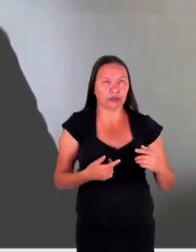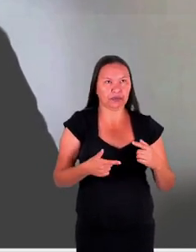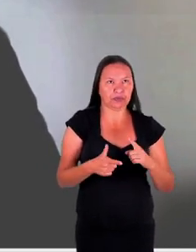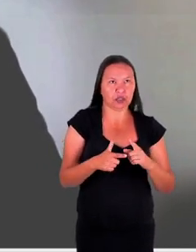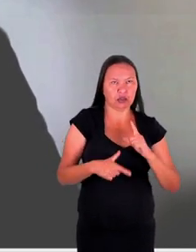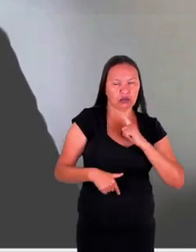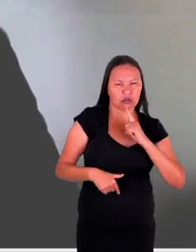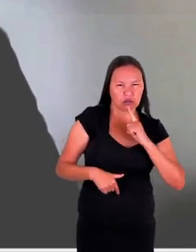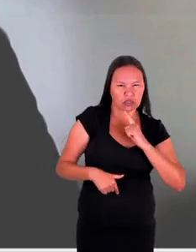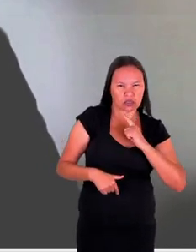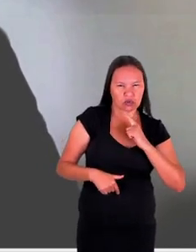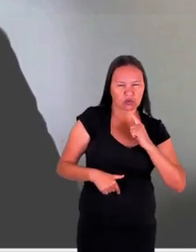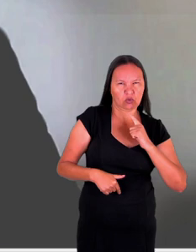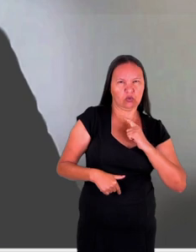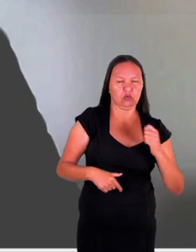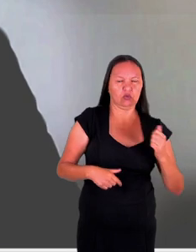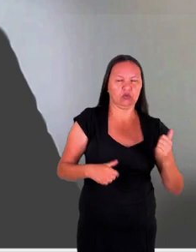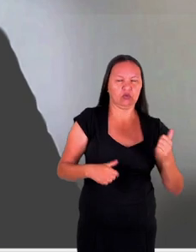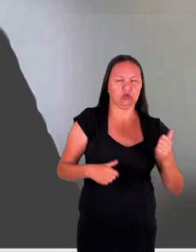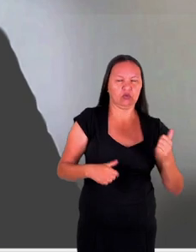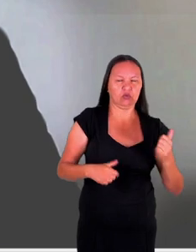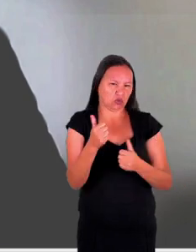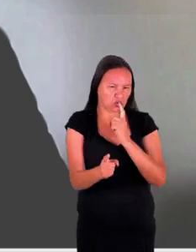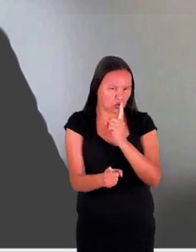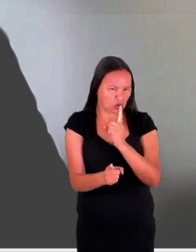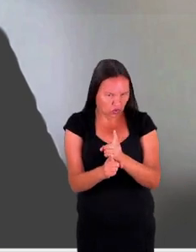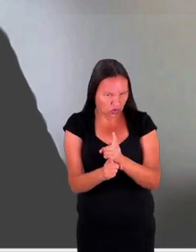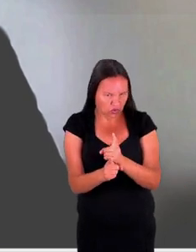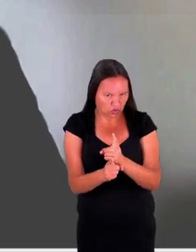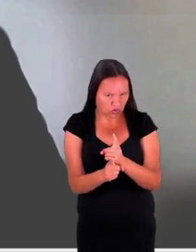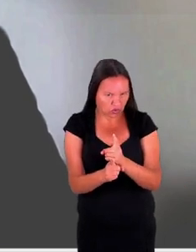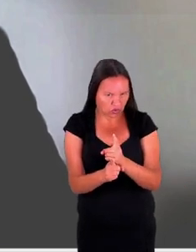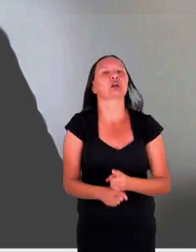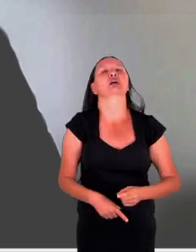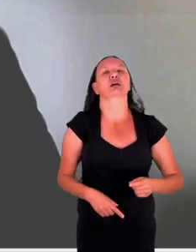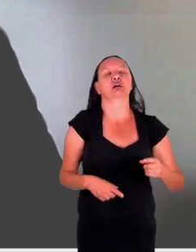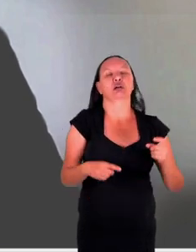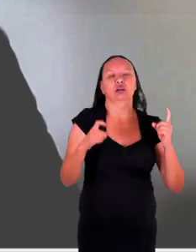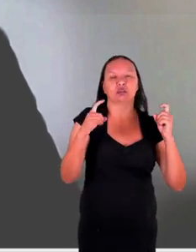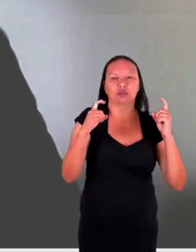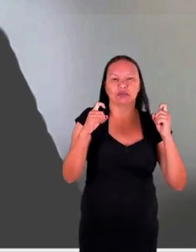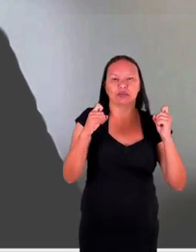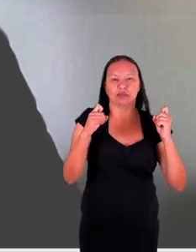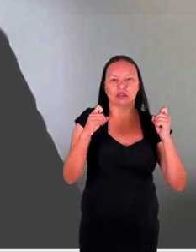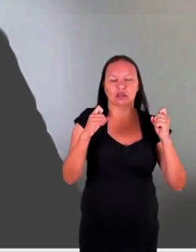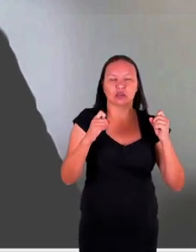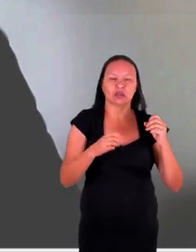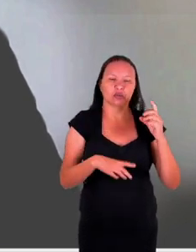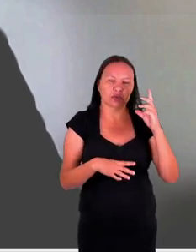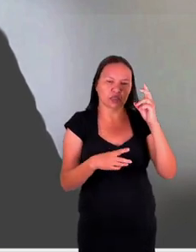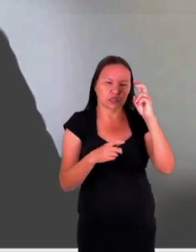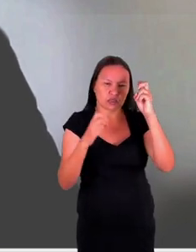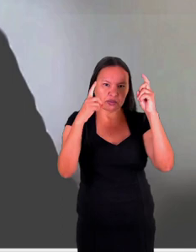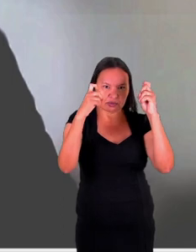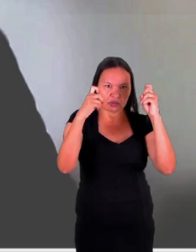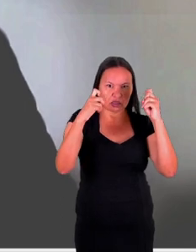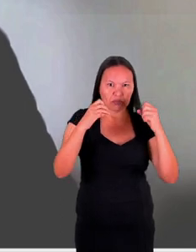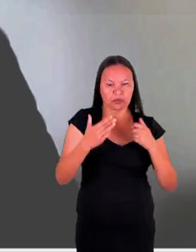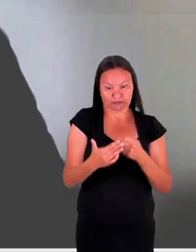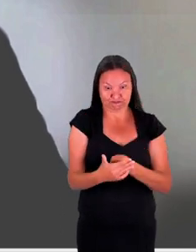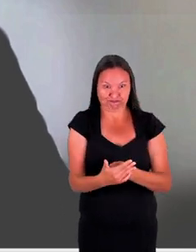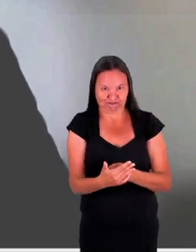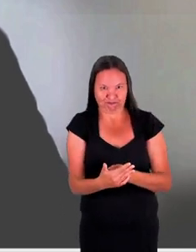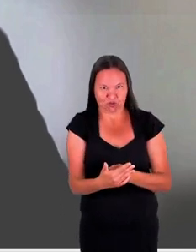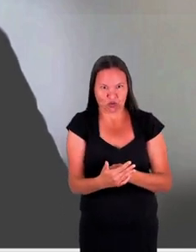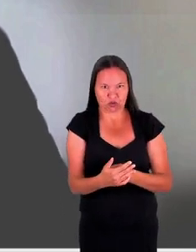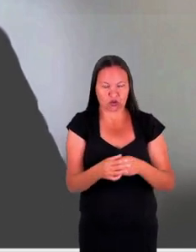se encontra na qualidade de vinculado ao que seja uma série de atos normativos que fixam a